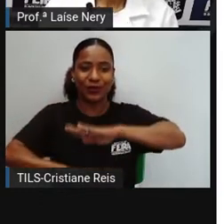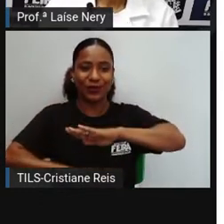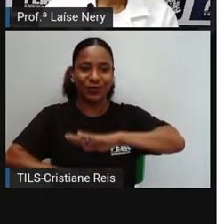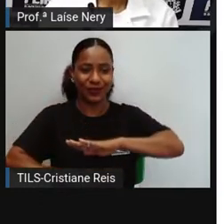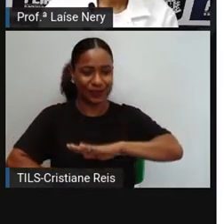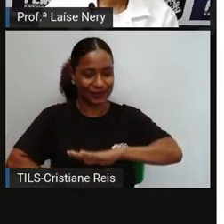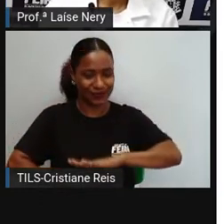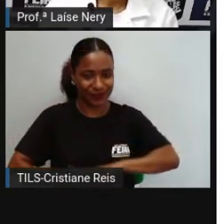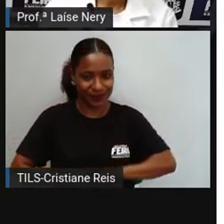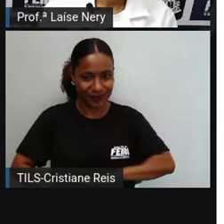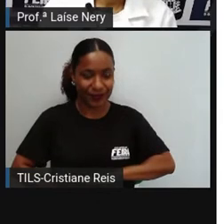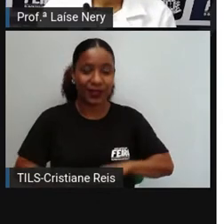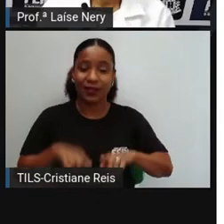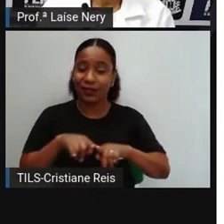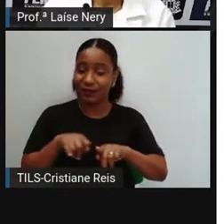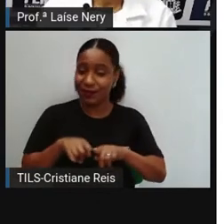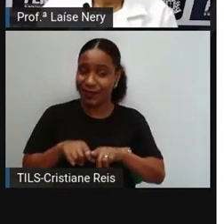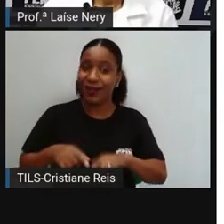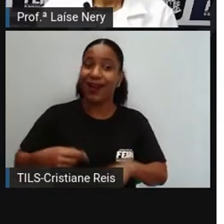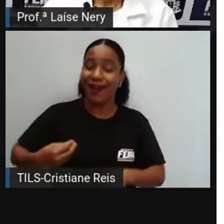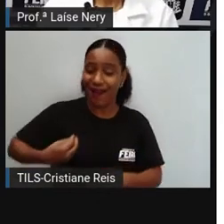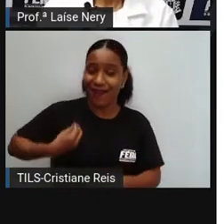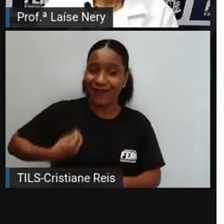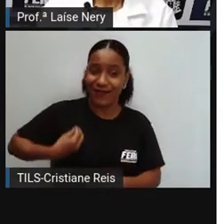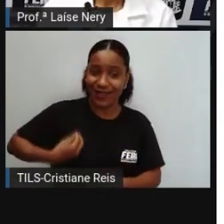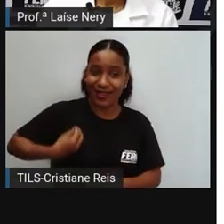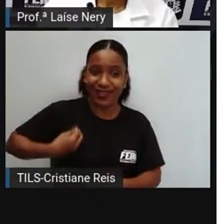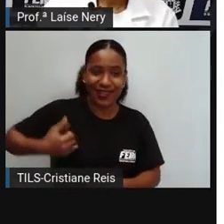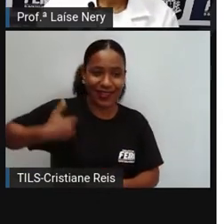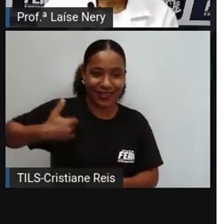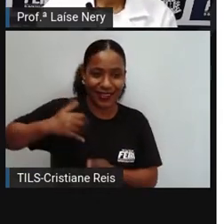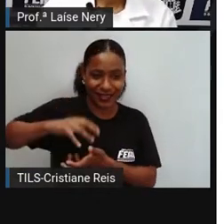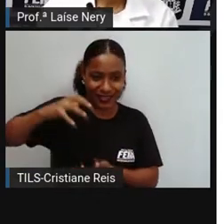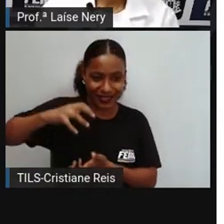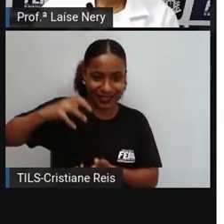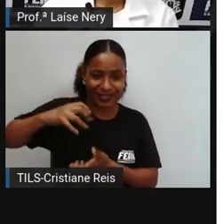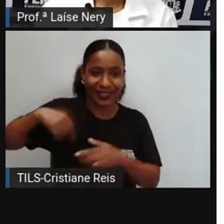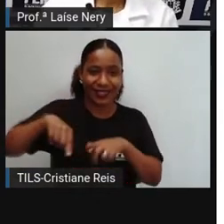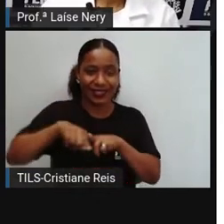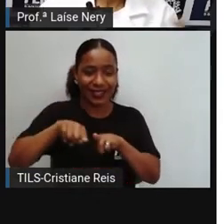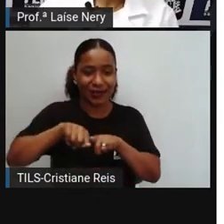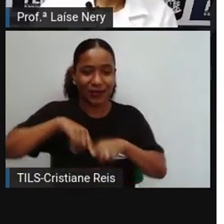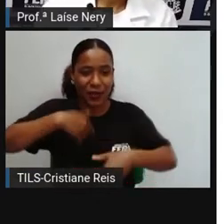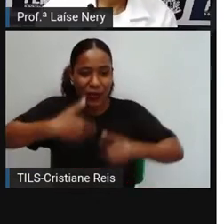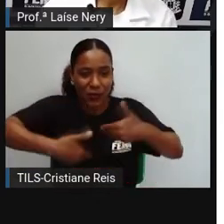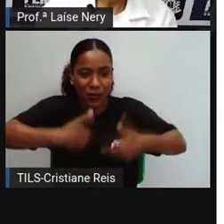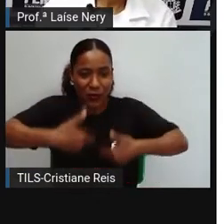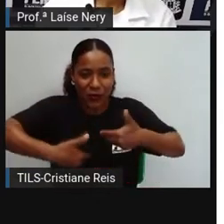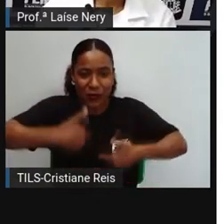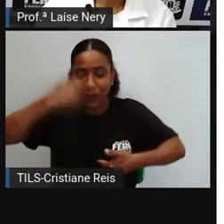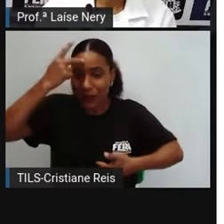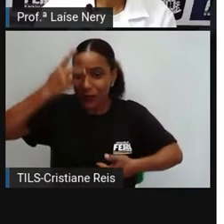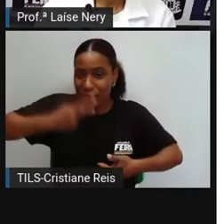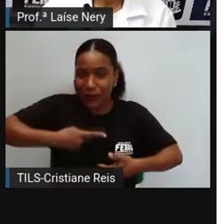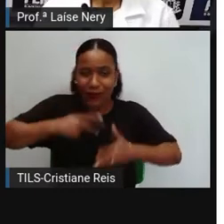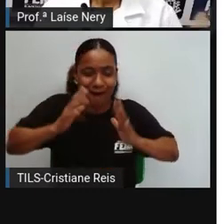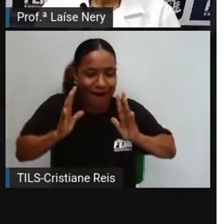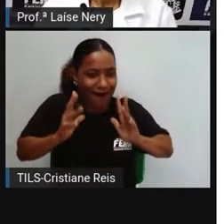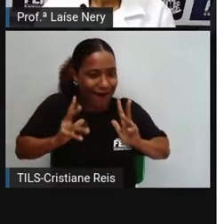as fases da vida, o autocuidado, falando da higiene pessoal,